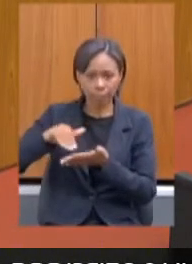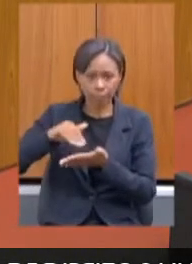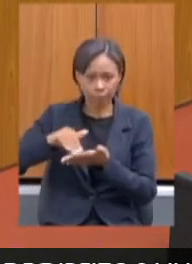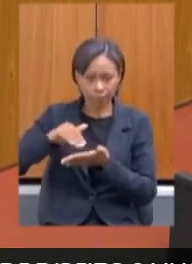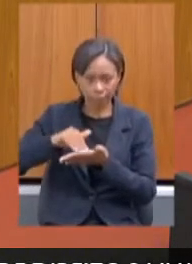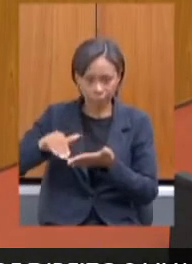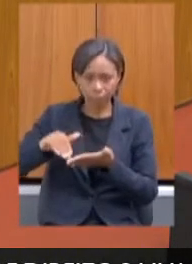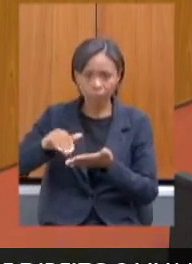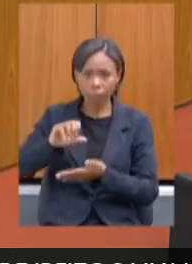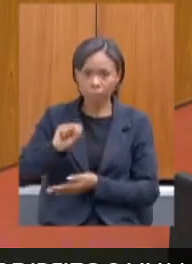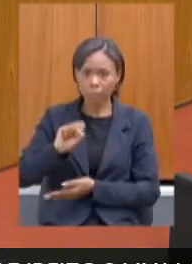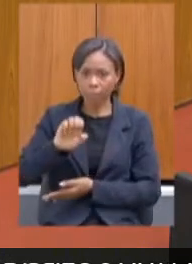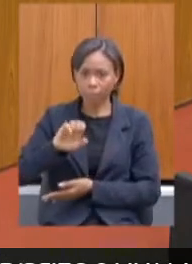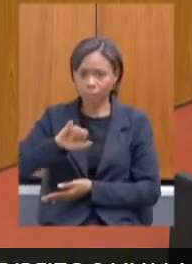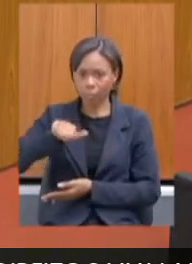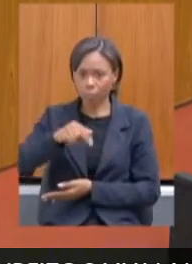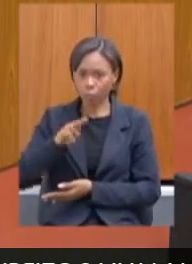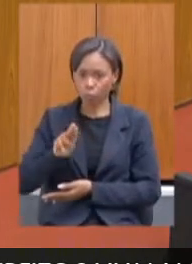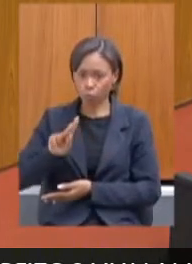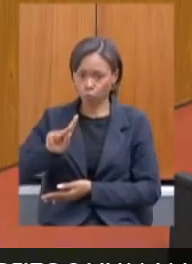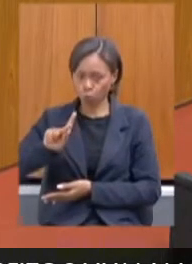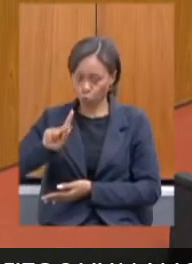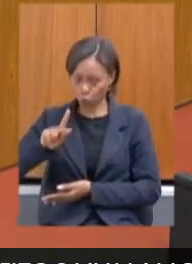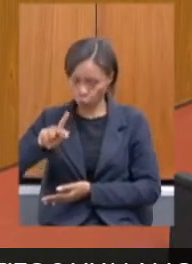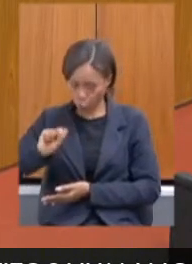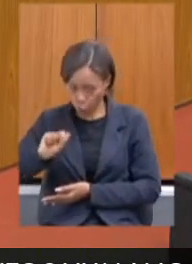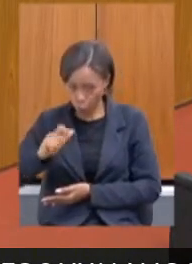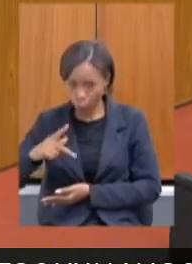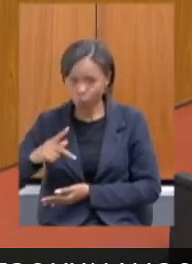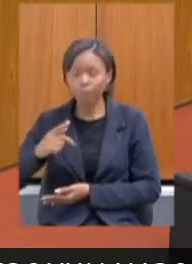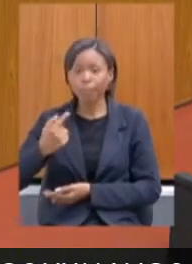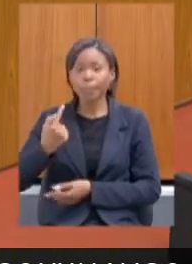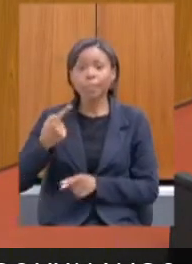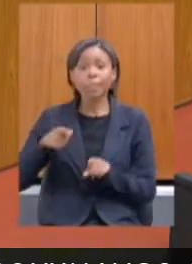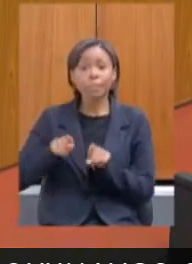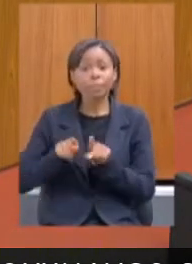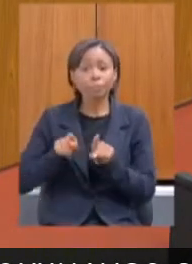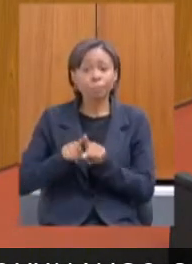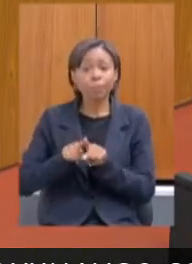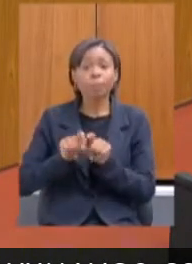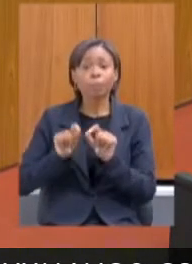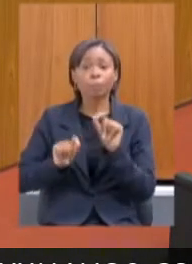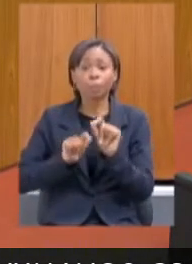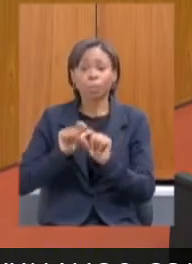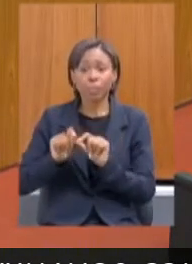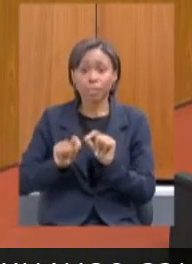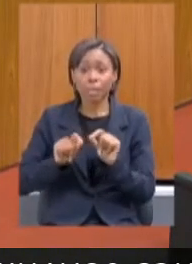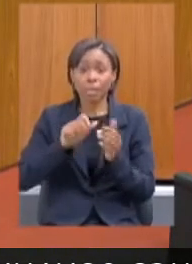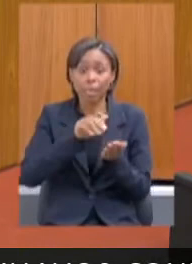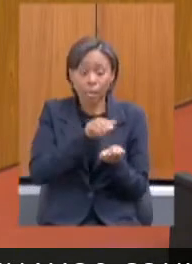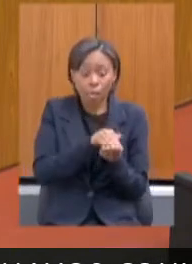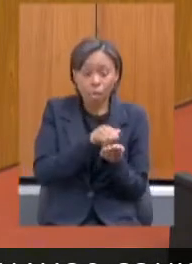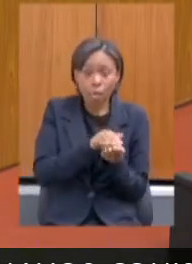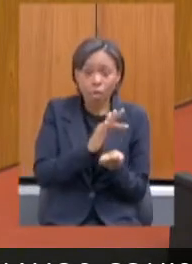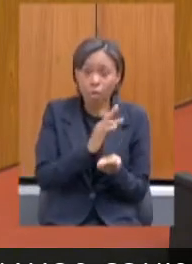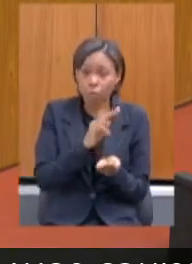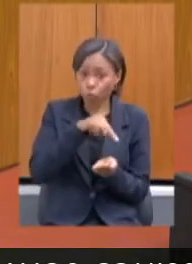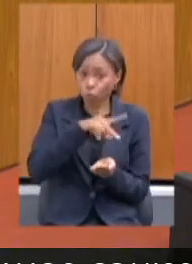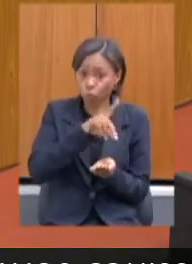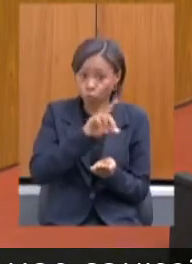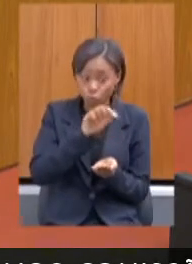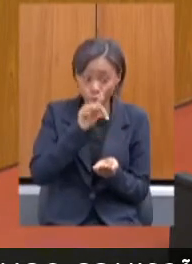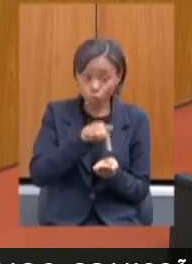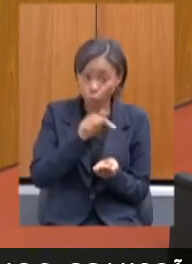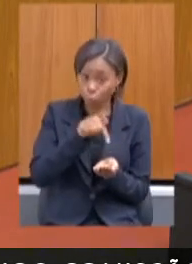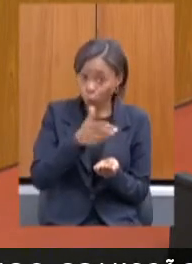da SEJUSP e também para já acabar a formatação desse fundo que para nós ele é essencial para a política